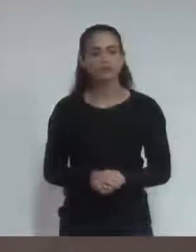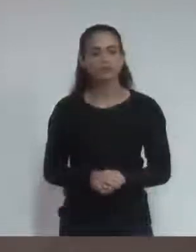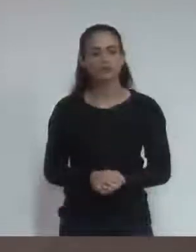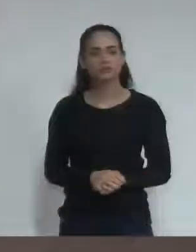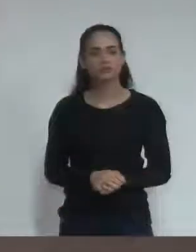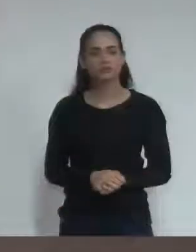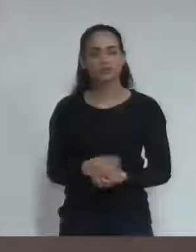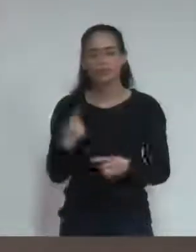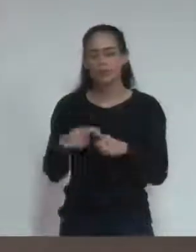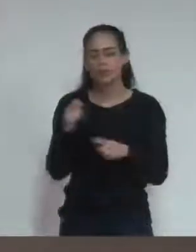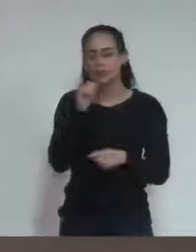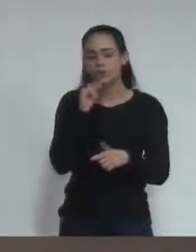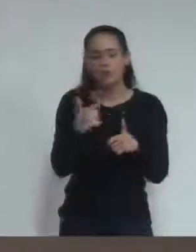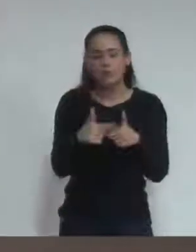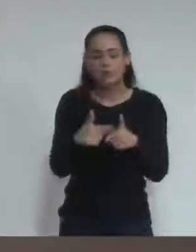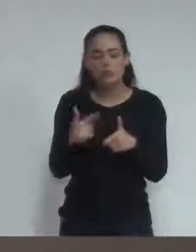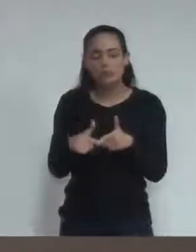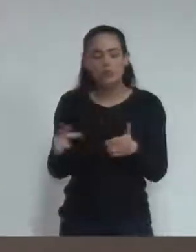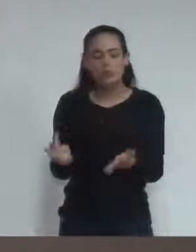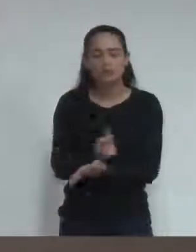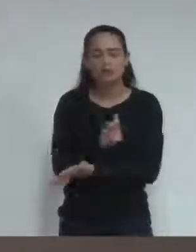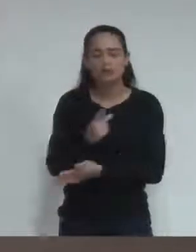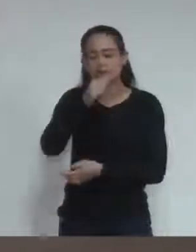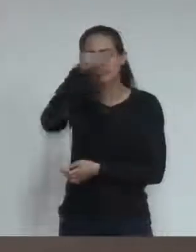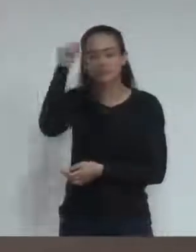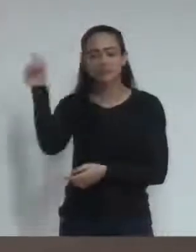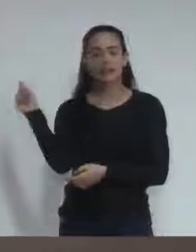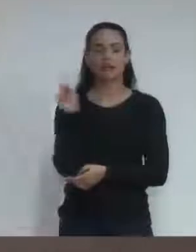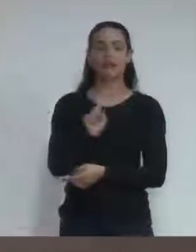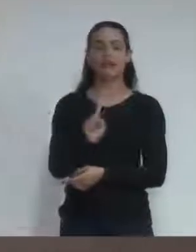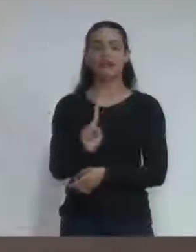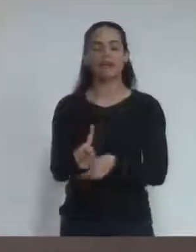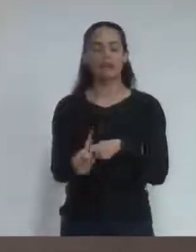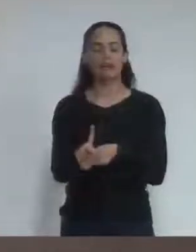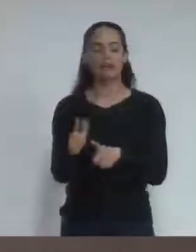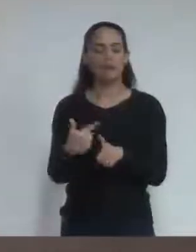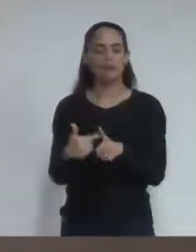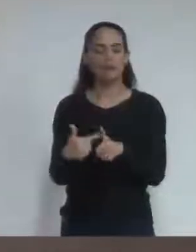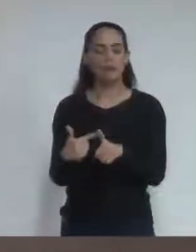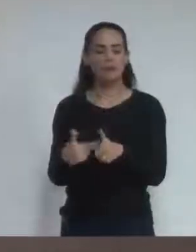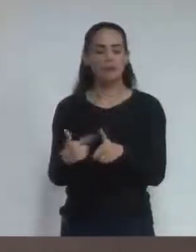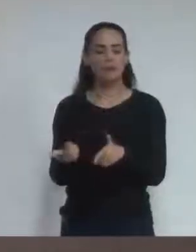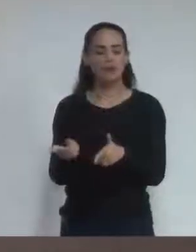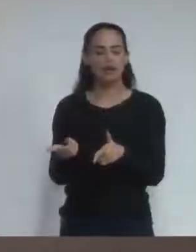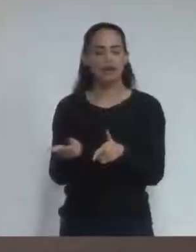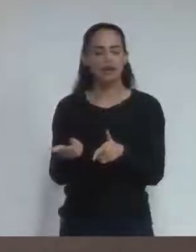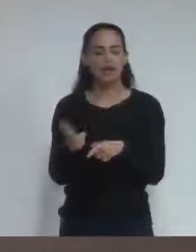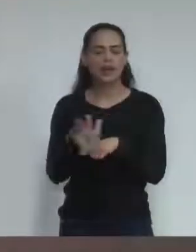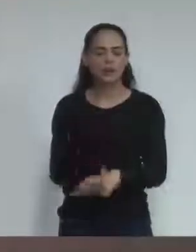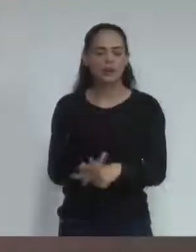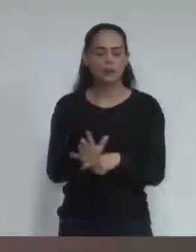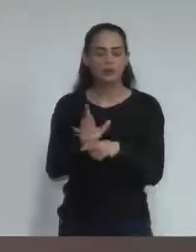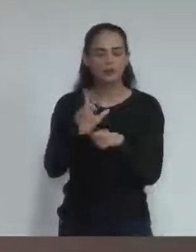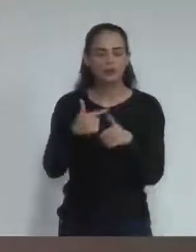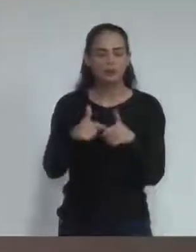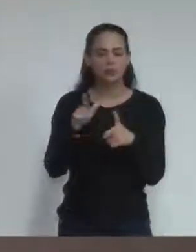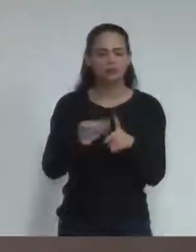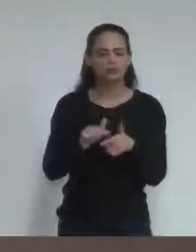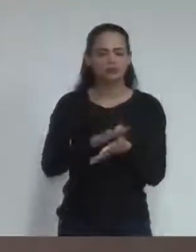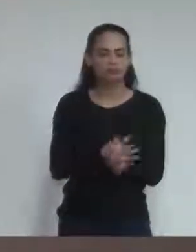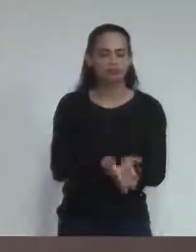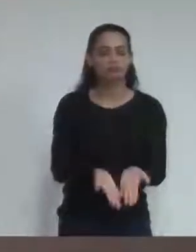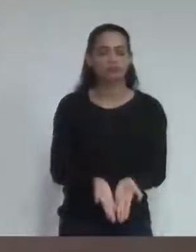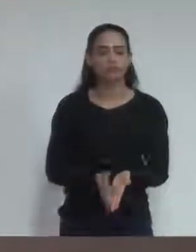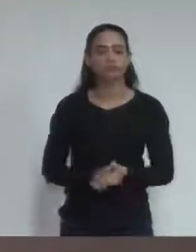Salvador e resolve o problema. Então, Patrícia, parabéns pelo seu trabalho, o trabalho dos pais e das mães, e que possam, sim,